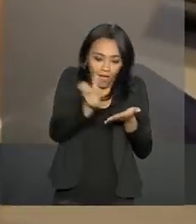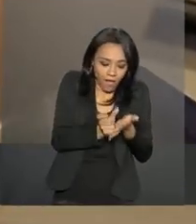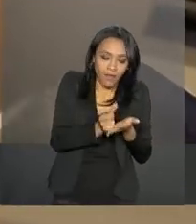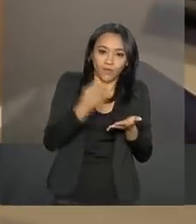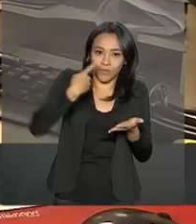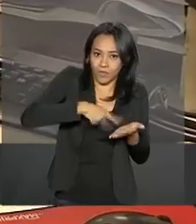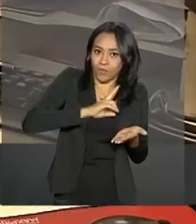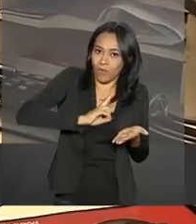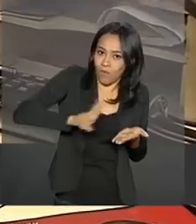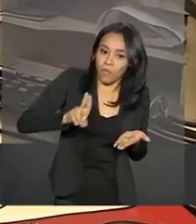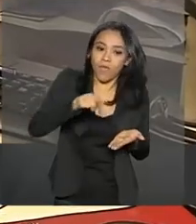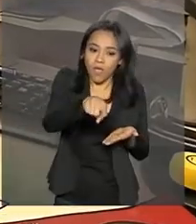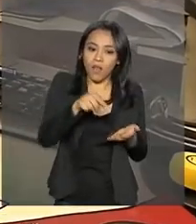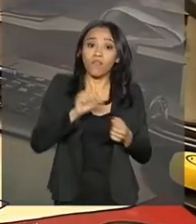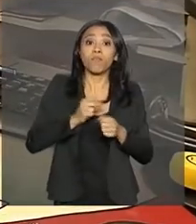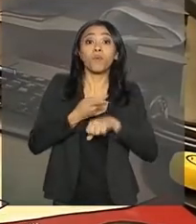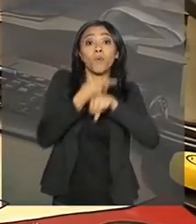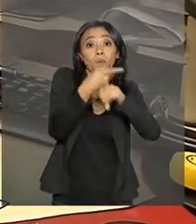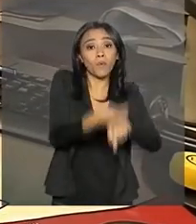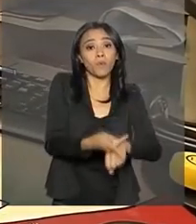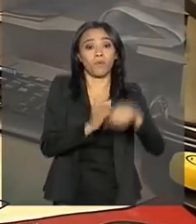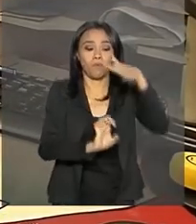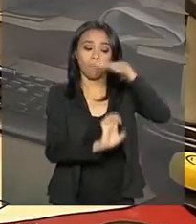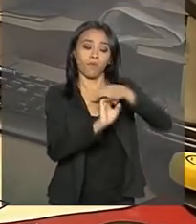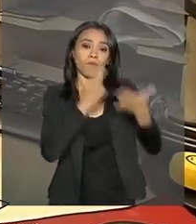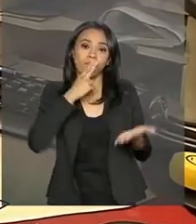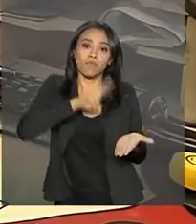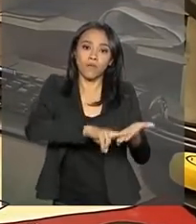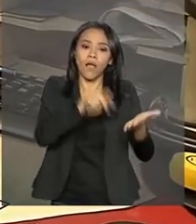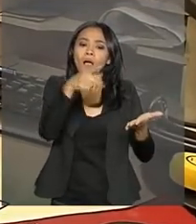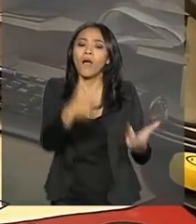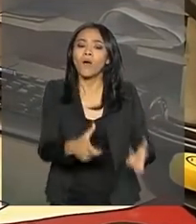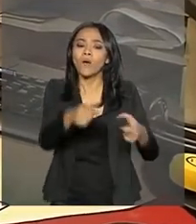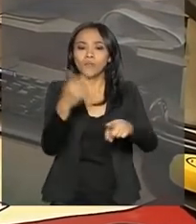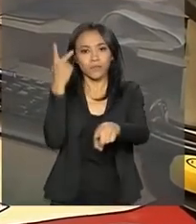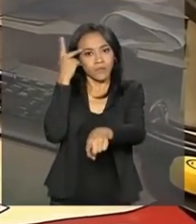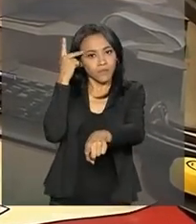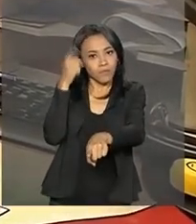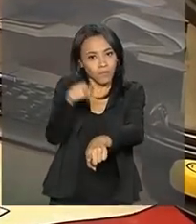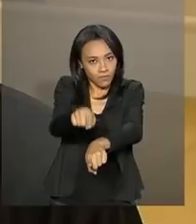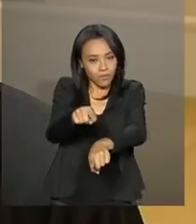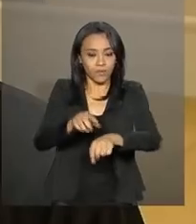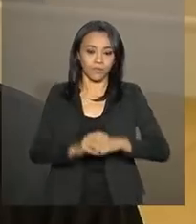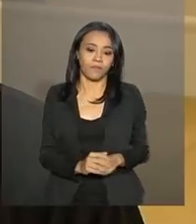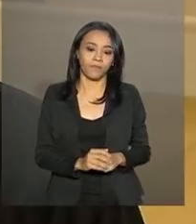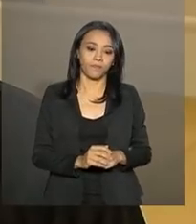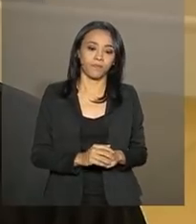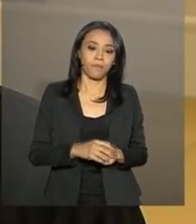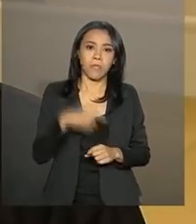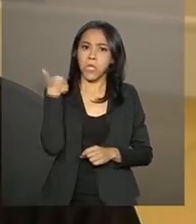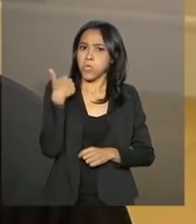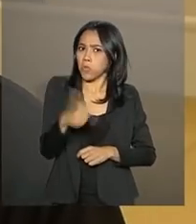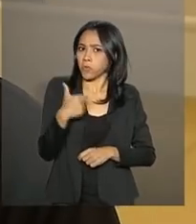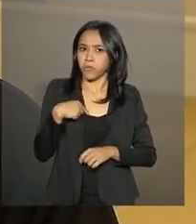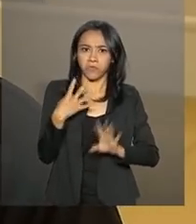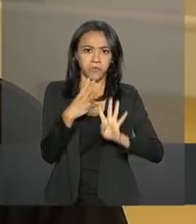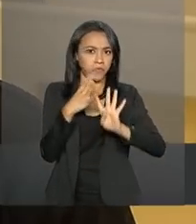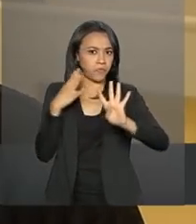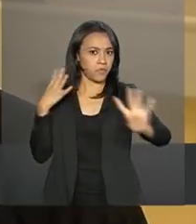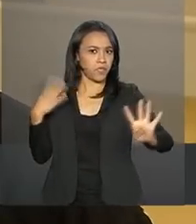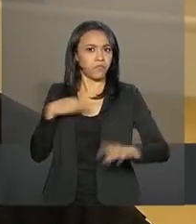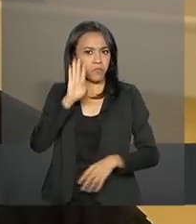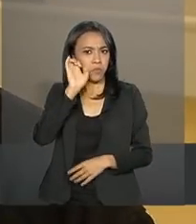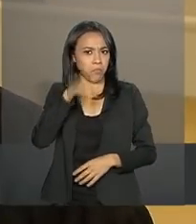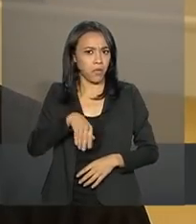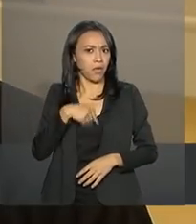trabalho nessa agência dos Correios, na cidade de São Bernardo do Campo, no ABC Paulista. Sem fila, que ela foi atendida muito